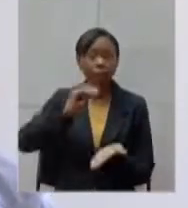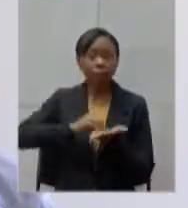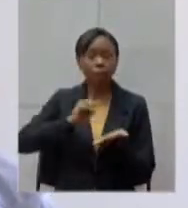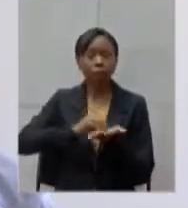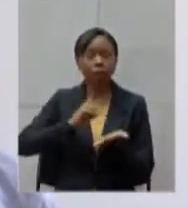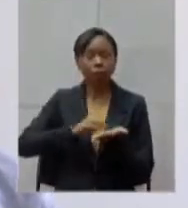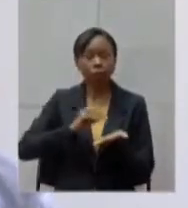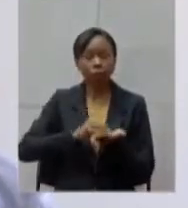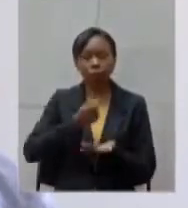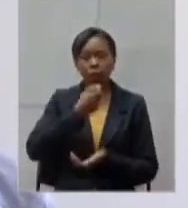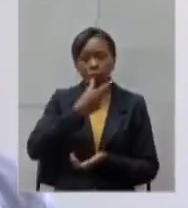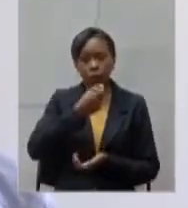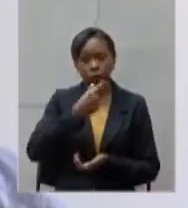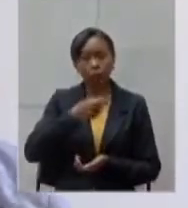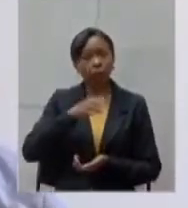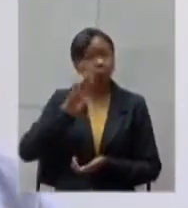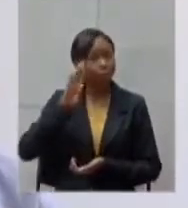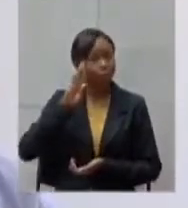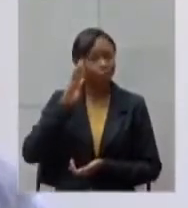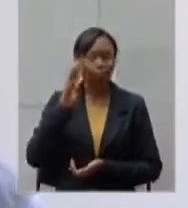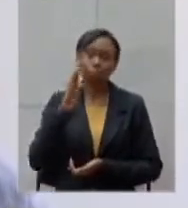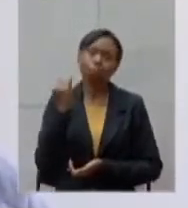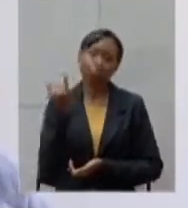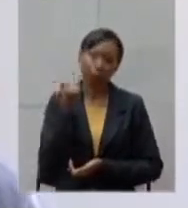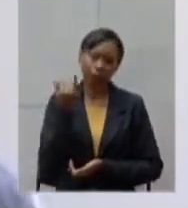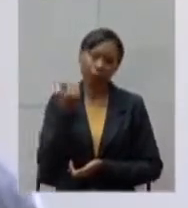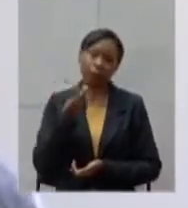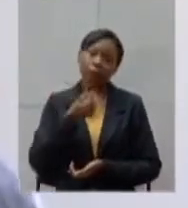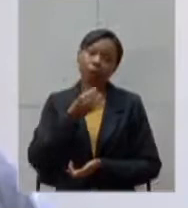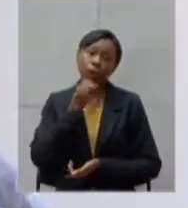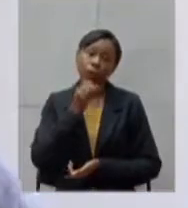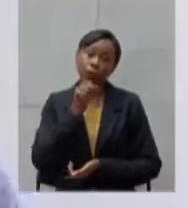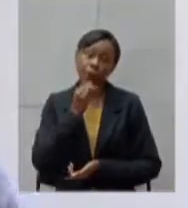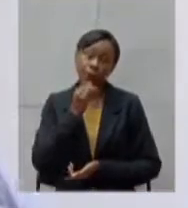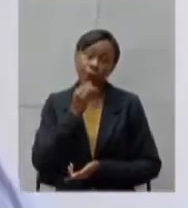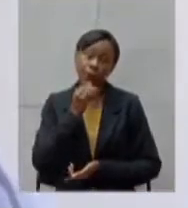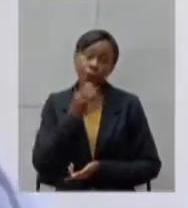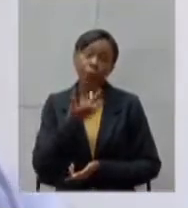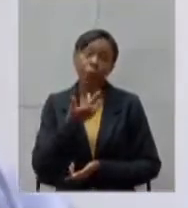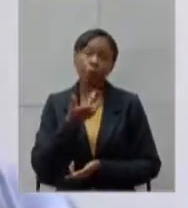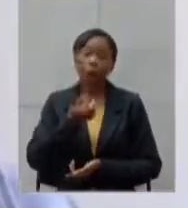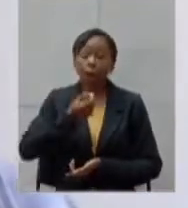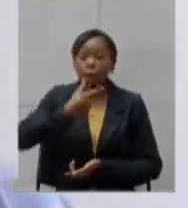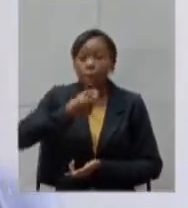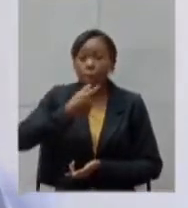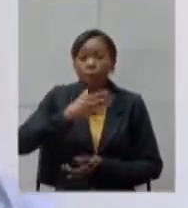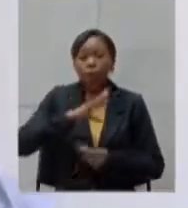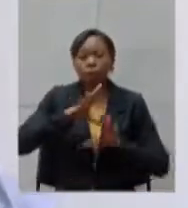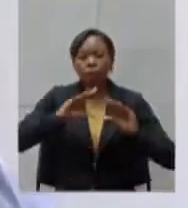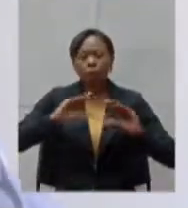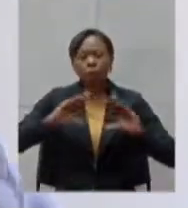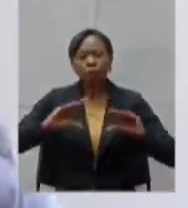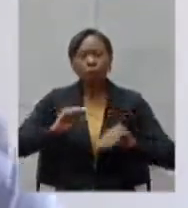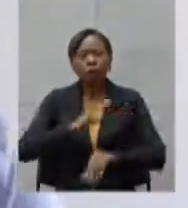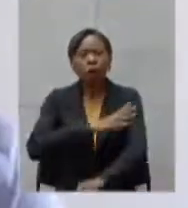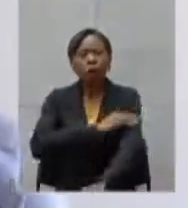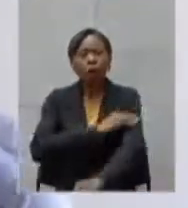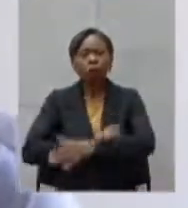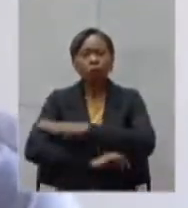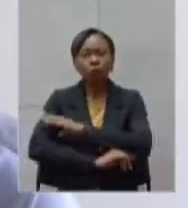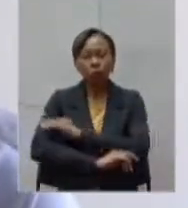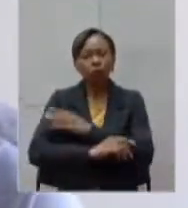essenciais como por exemplo os relaxantes musculares são essas as perguntas mais de uma vez